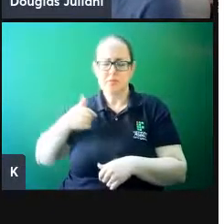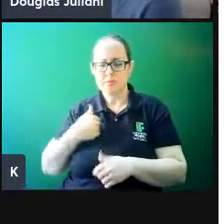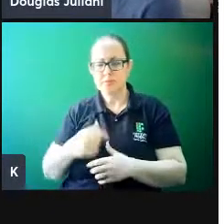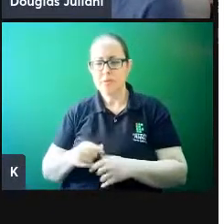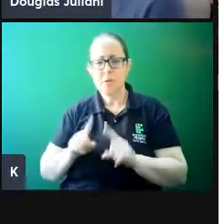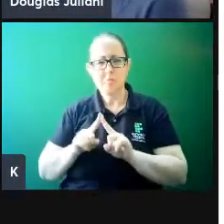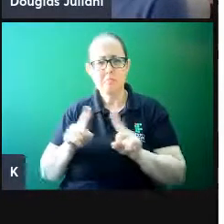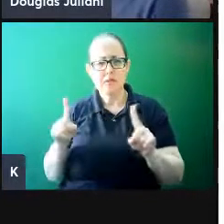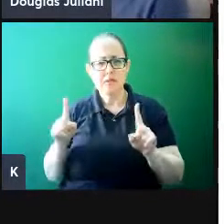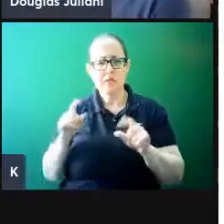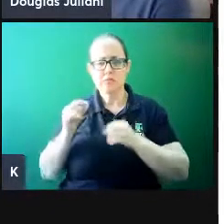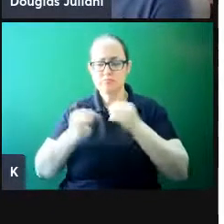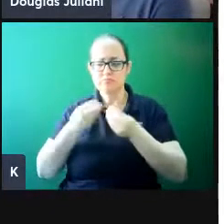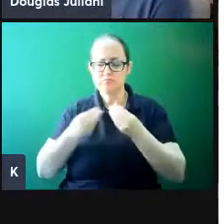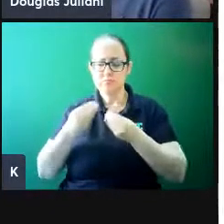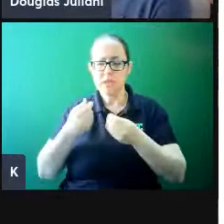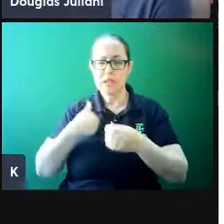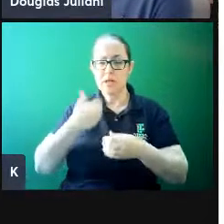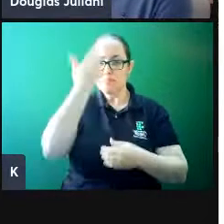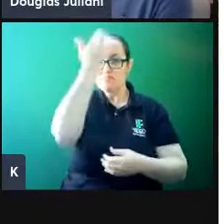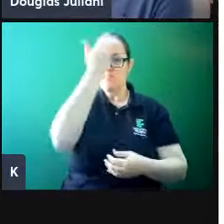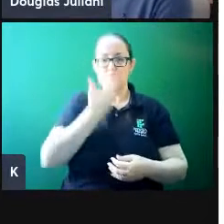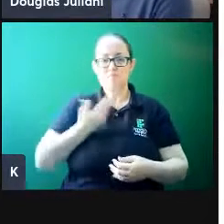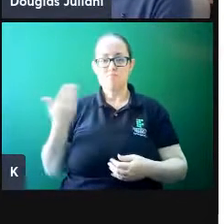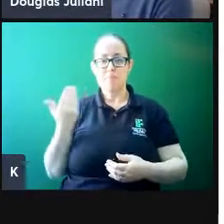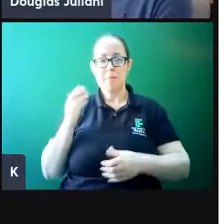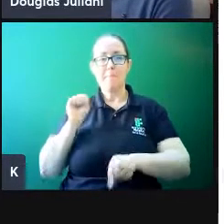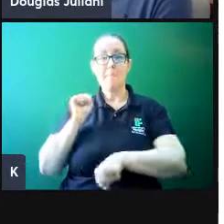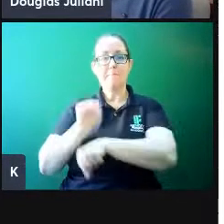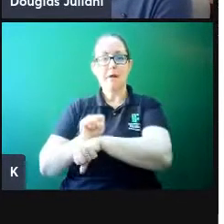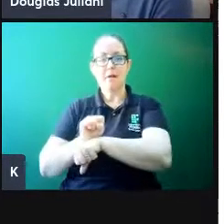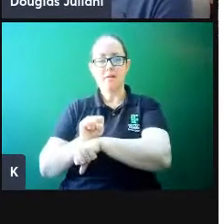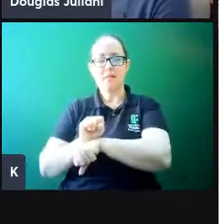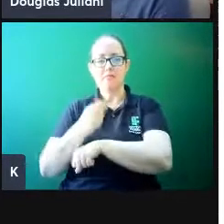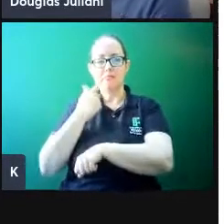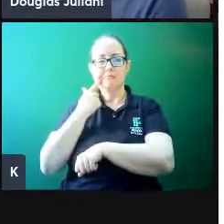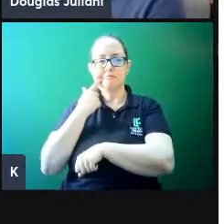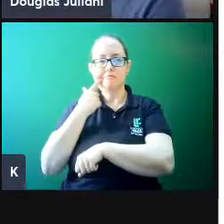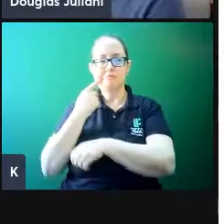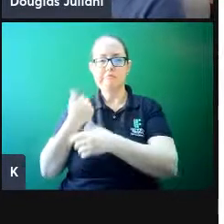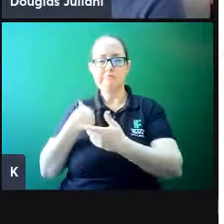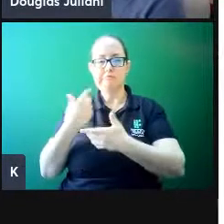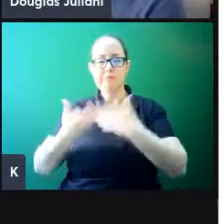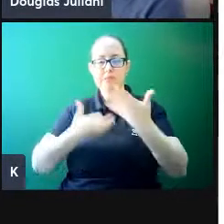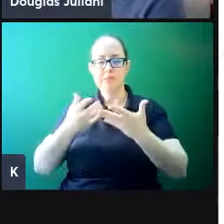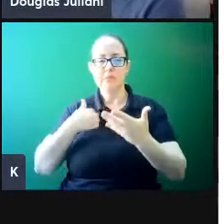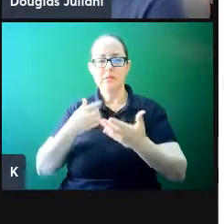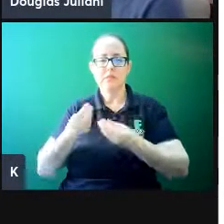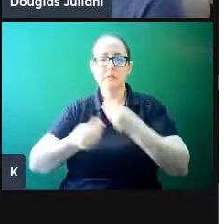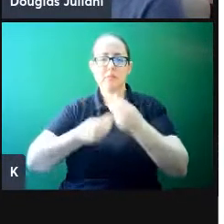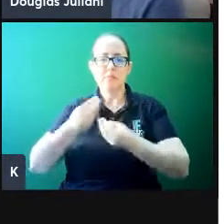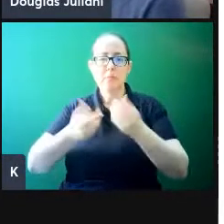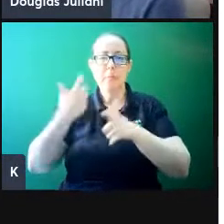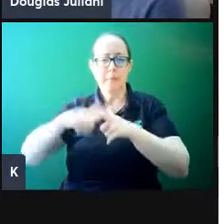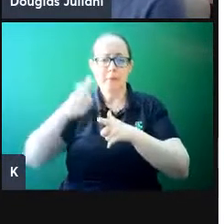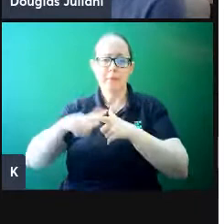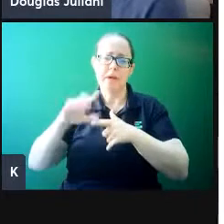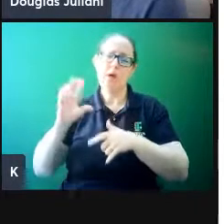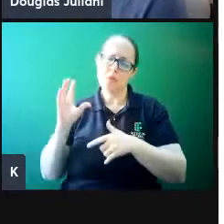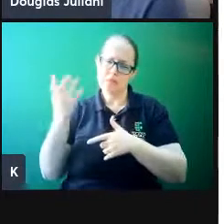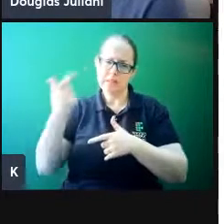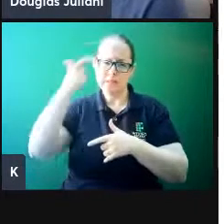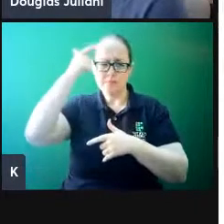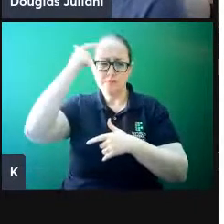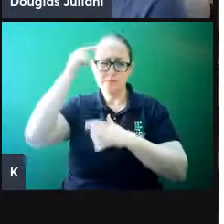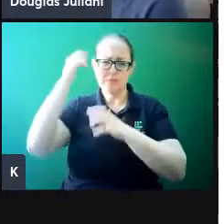momentos ele ficou com o lado todo paralisado, aquela situação terrível, a boca língua travada, é o que acontece nesses casos. E